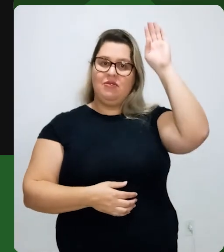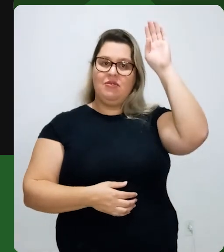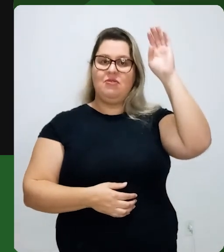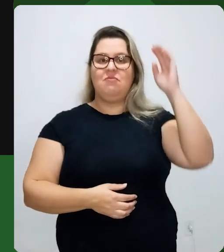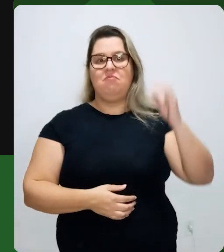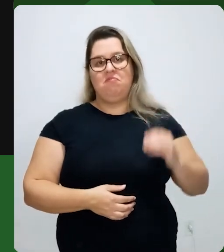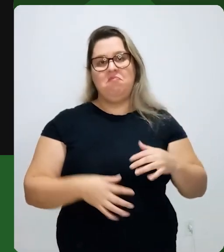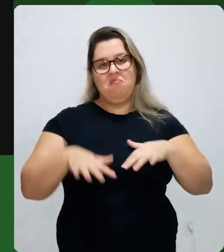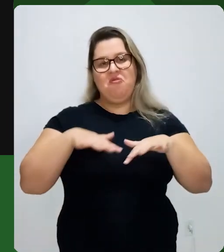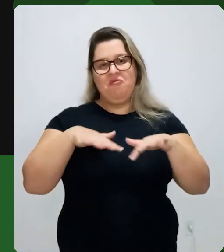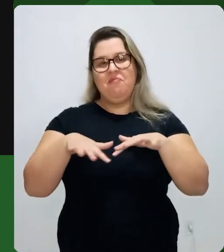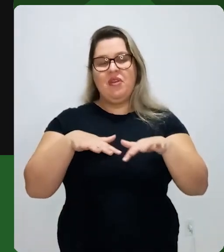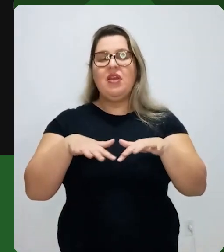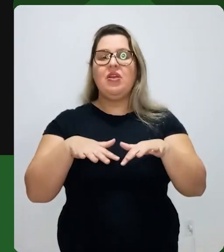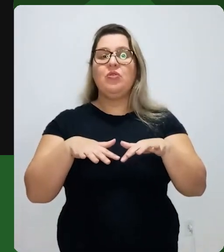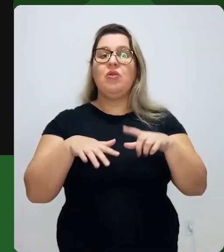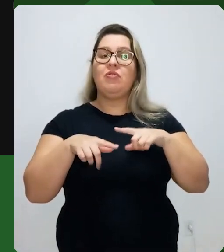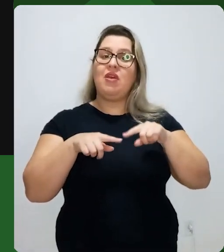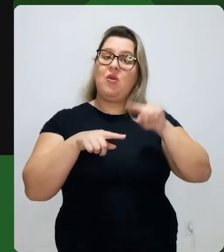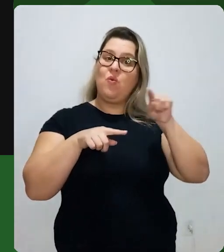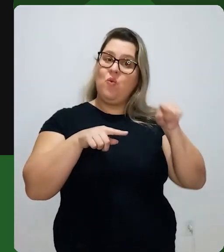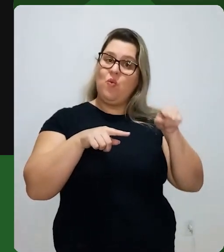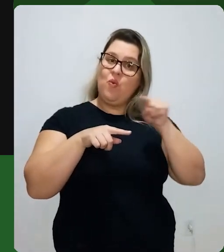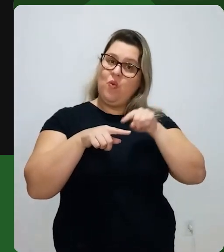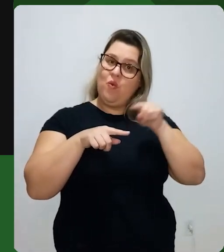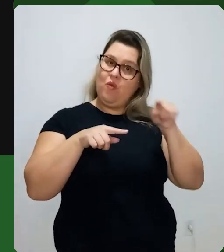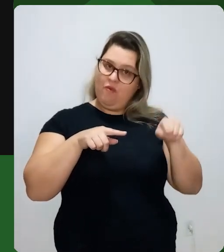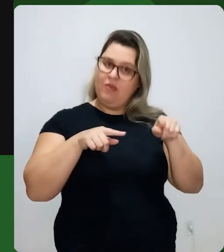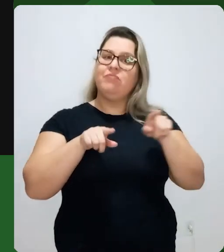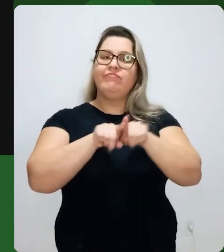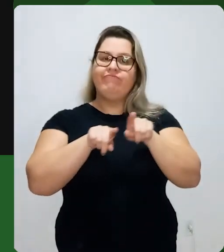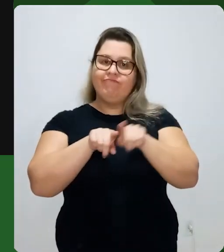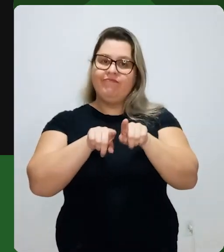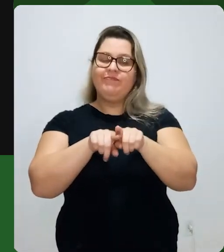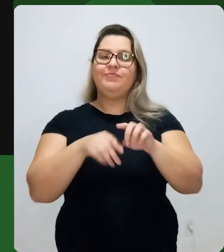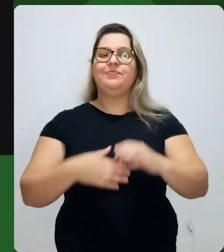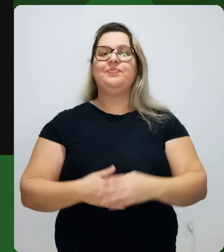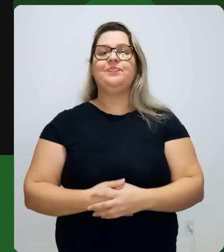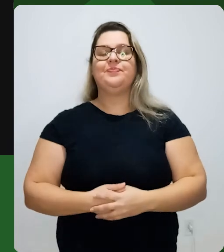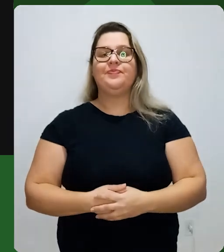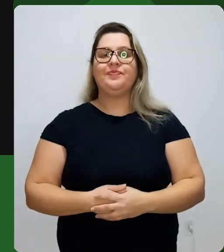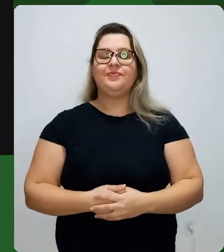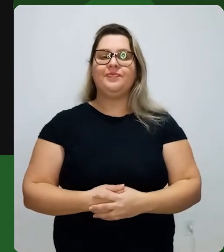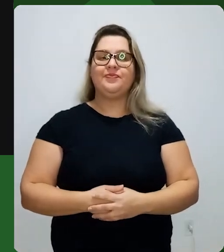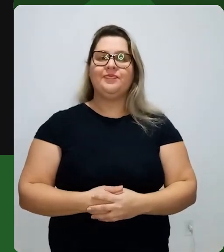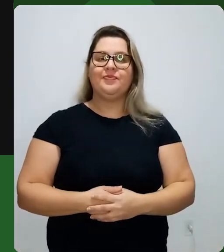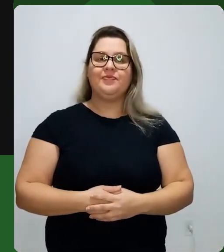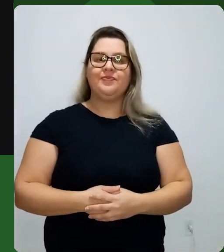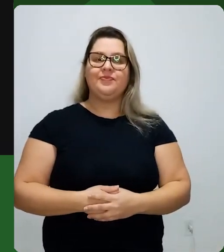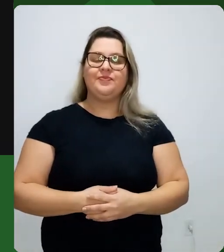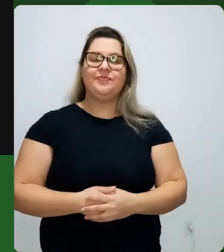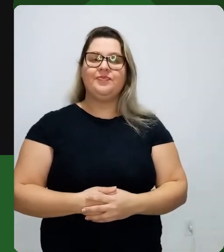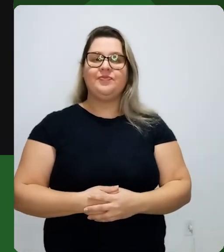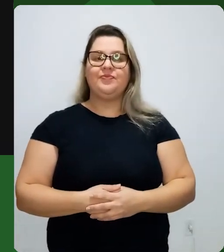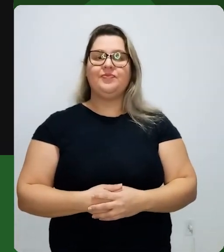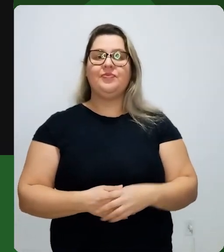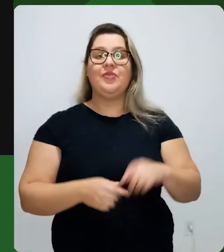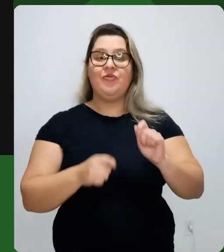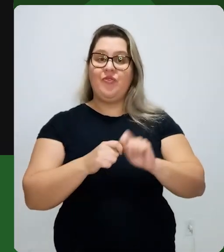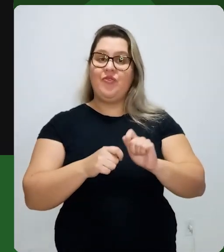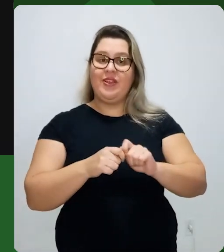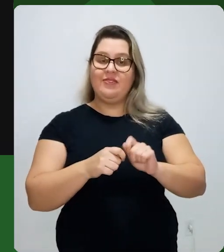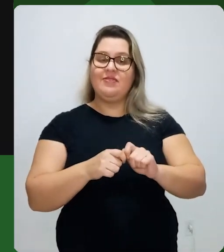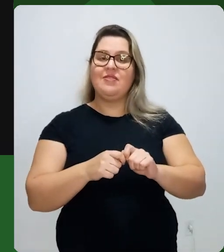cima... Essa curva, ela vai adiante. Tá, então, vamos fazer esse braço aqui.